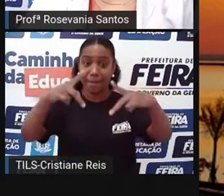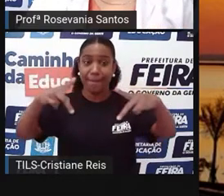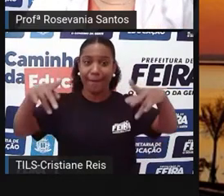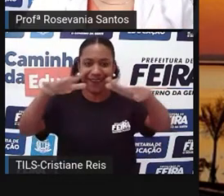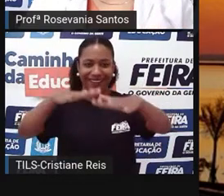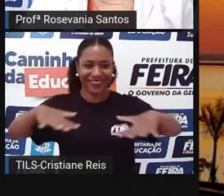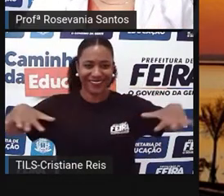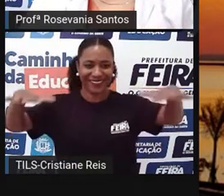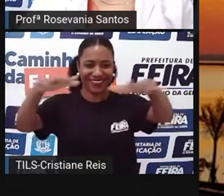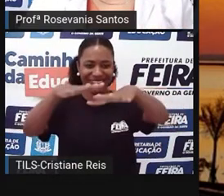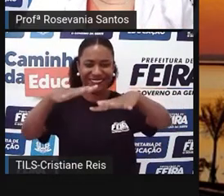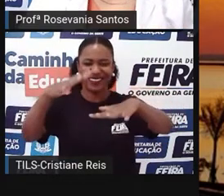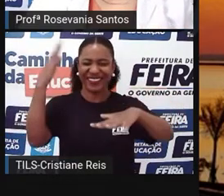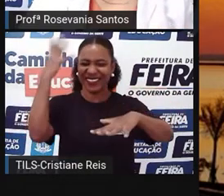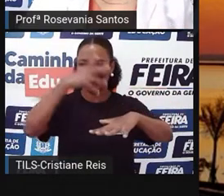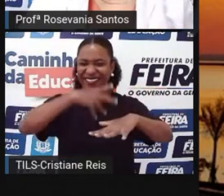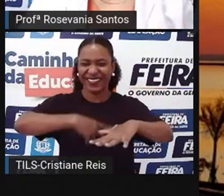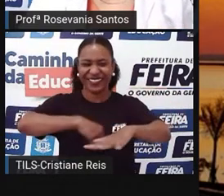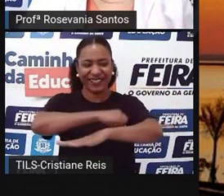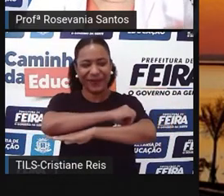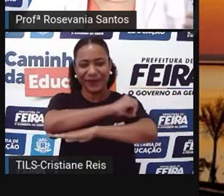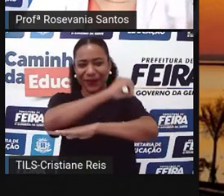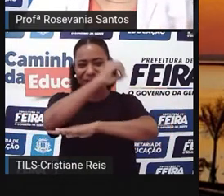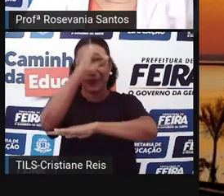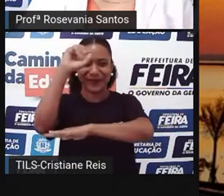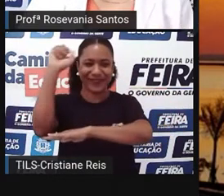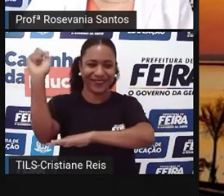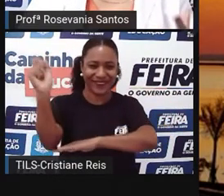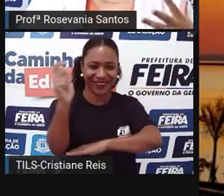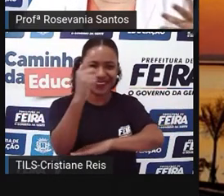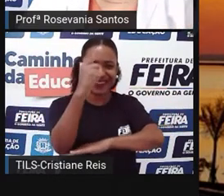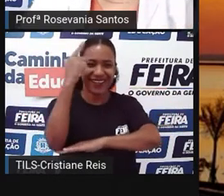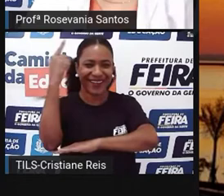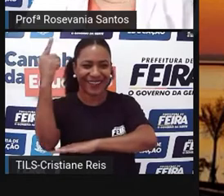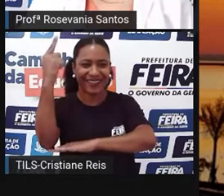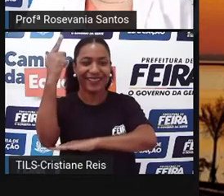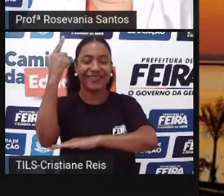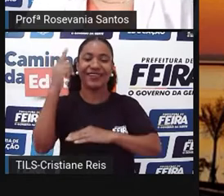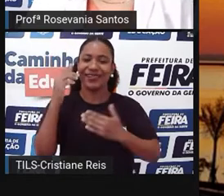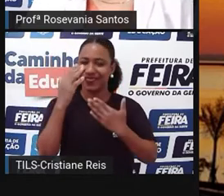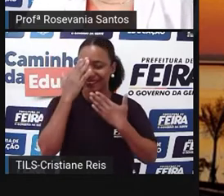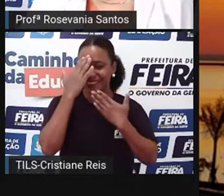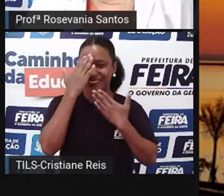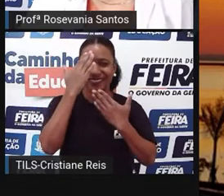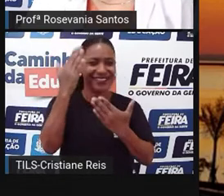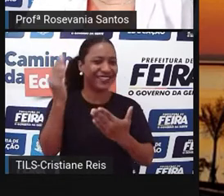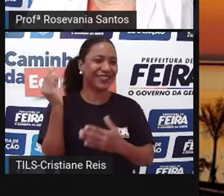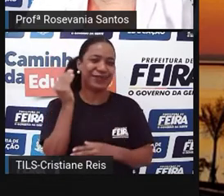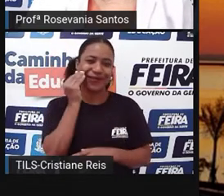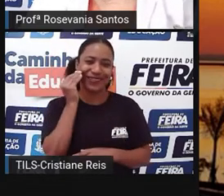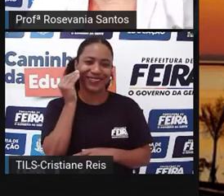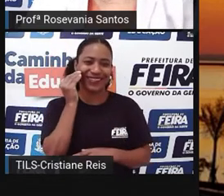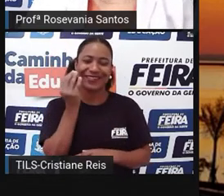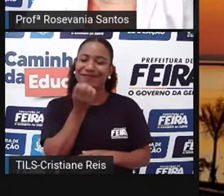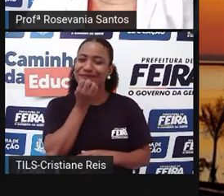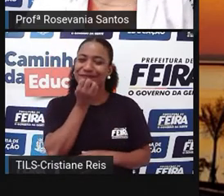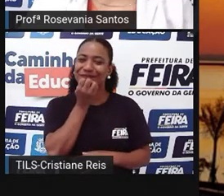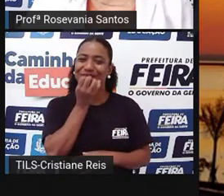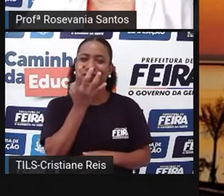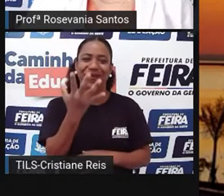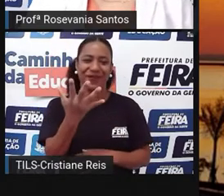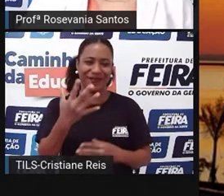vocês, né, desse solzinho aí se pondo, né, agradecendo toda essa oportunidade de ter uma vida, uma vida